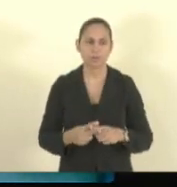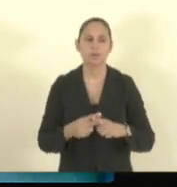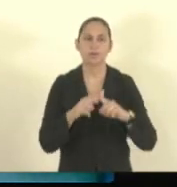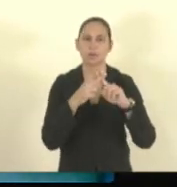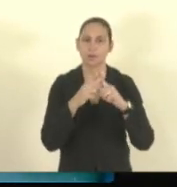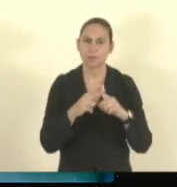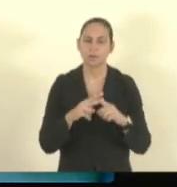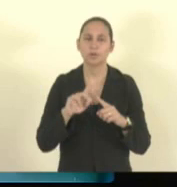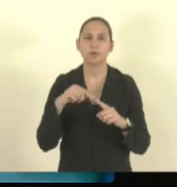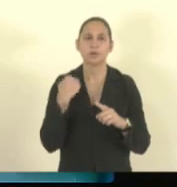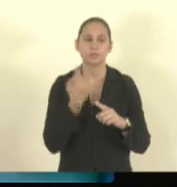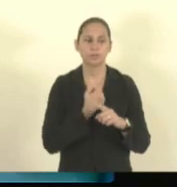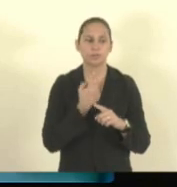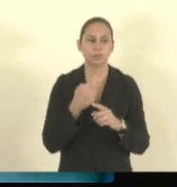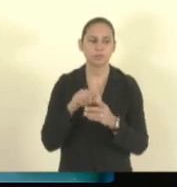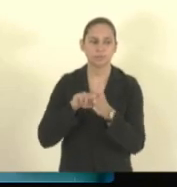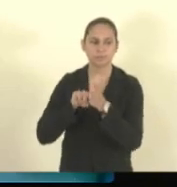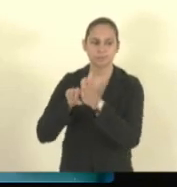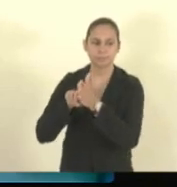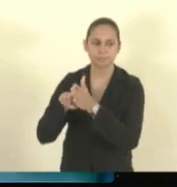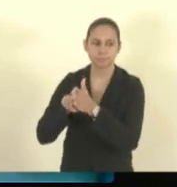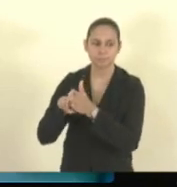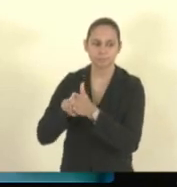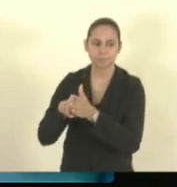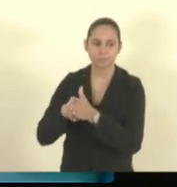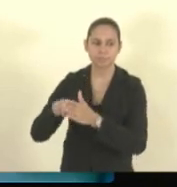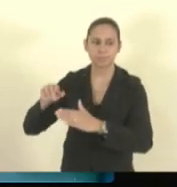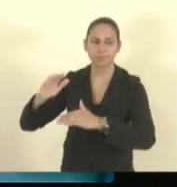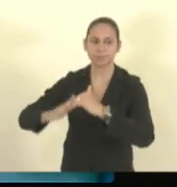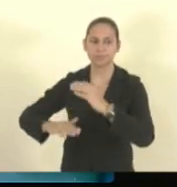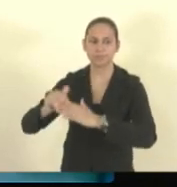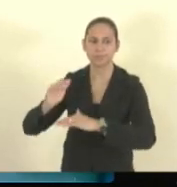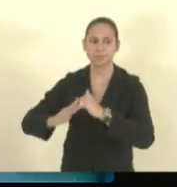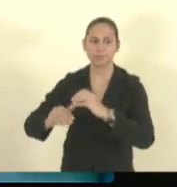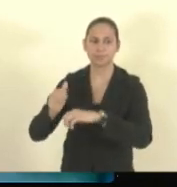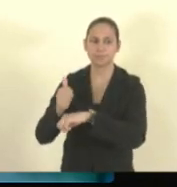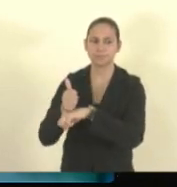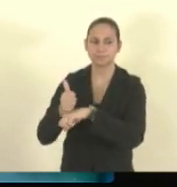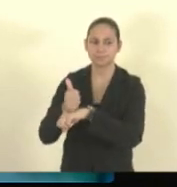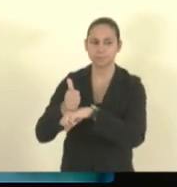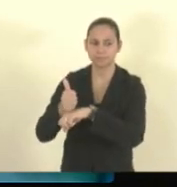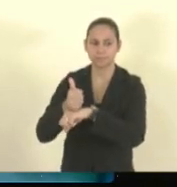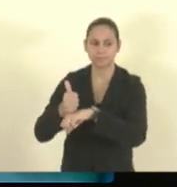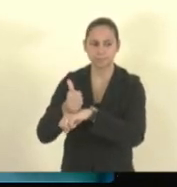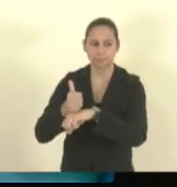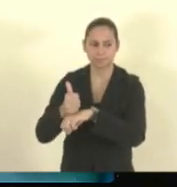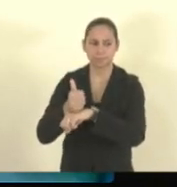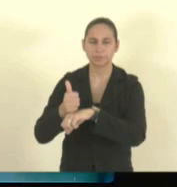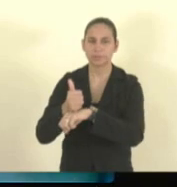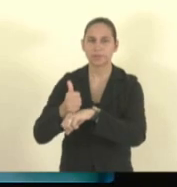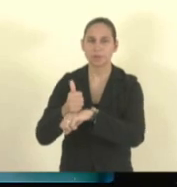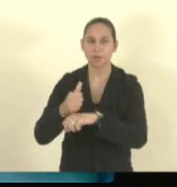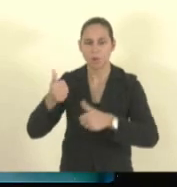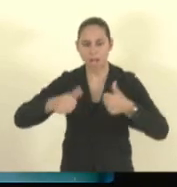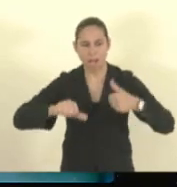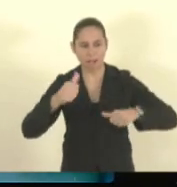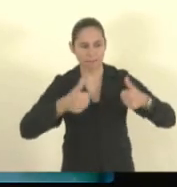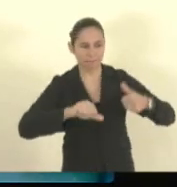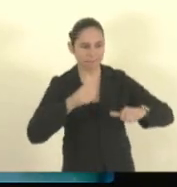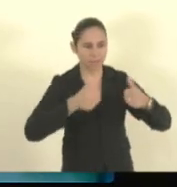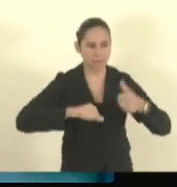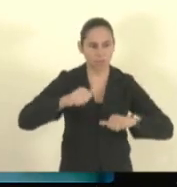consultamos as profissionais, inclusive com o aval delas, né, que hoje